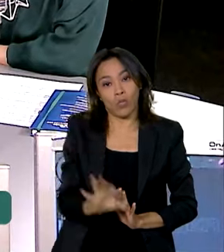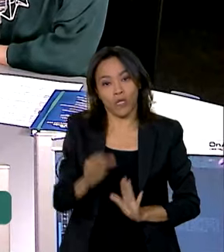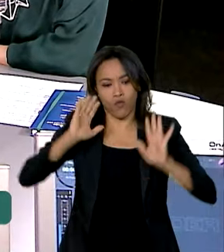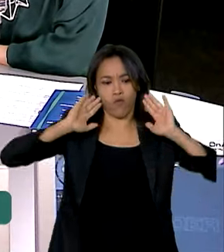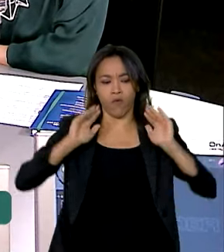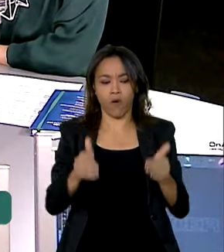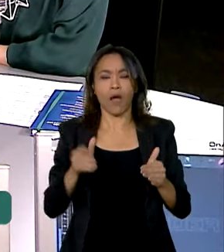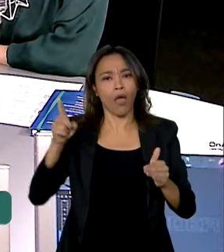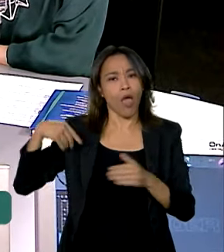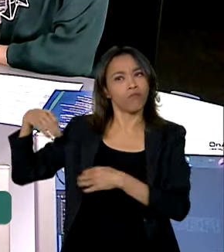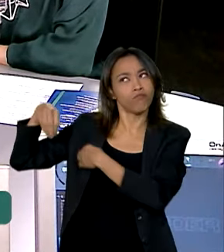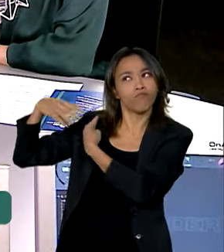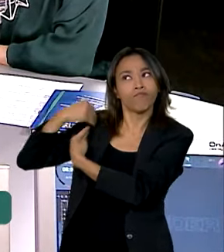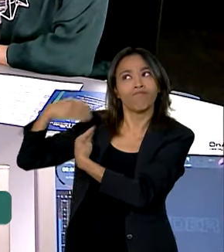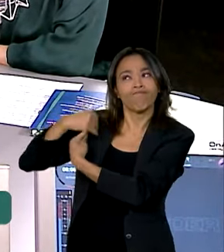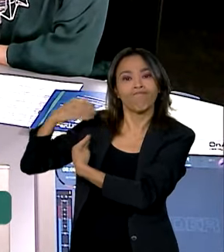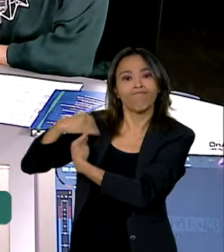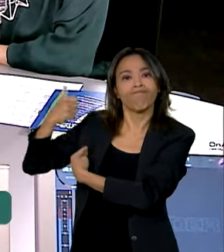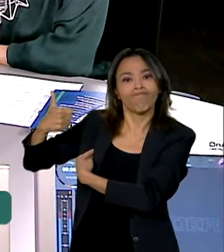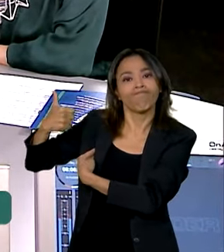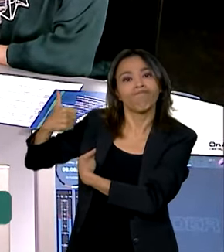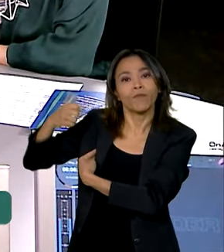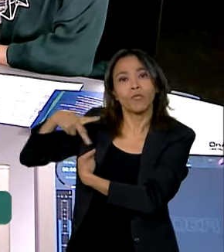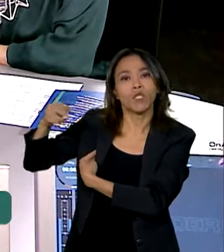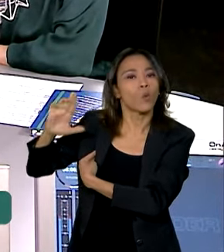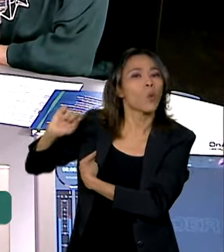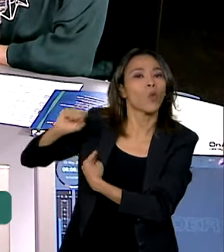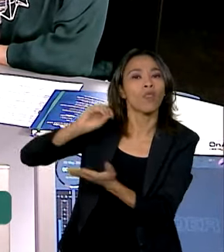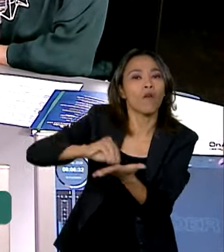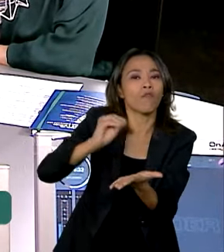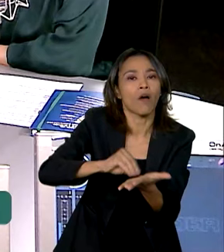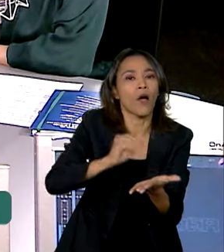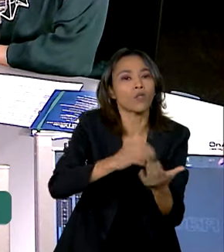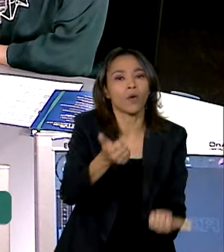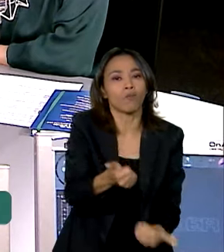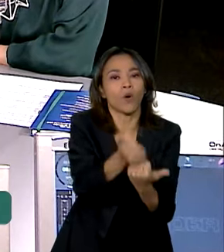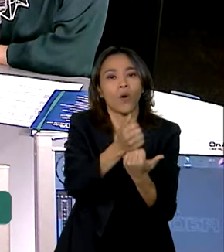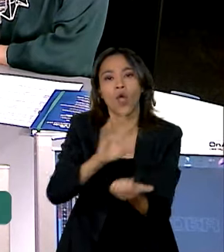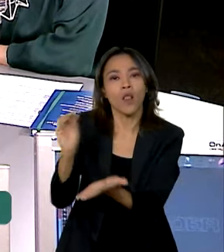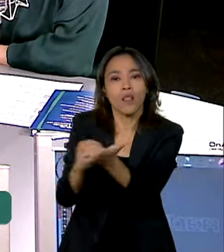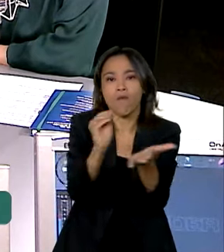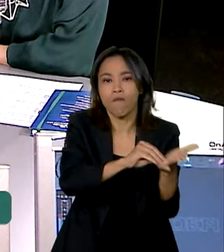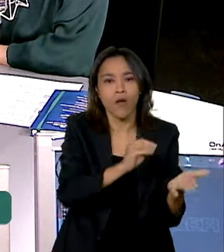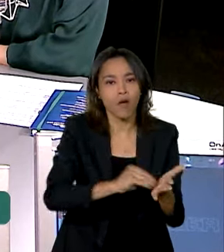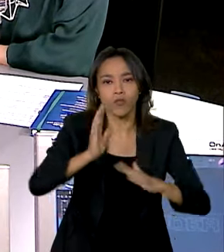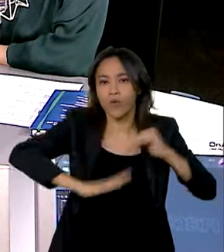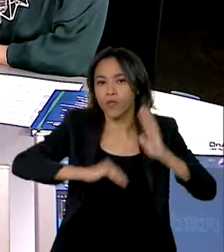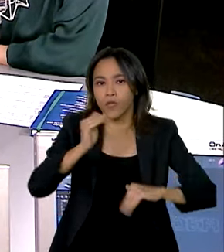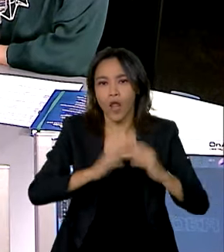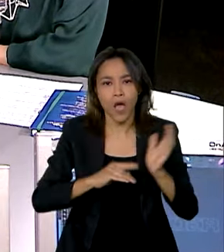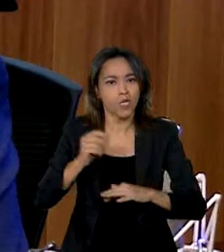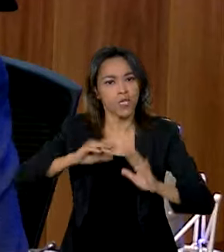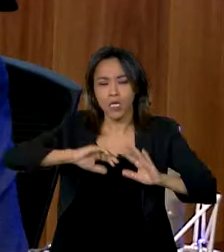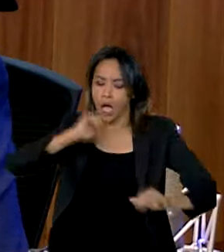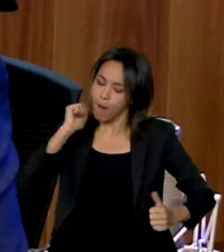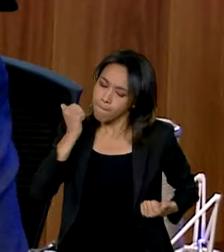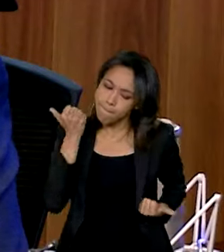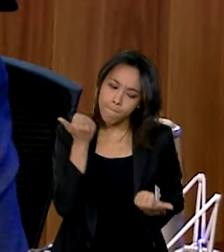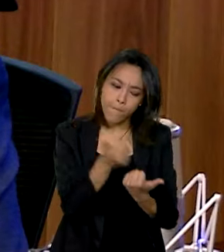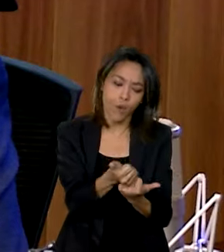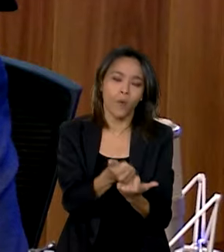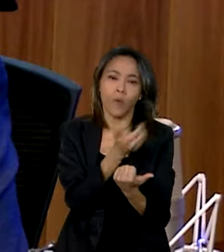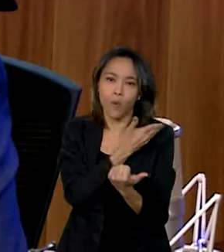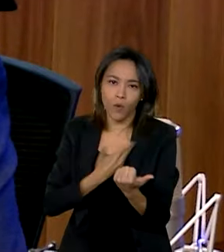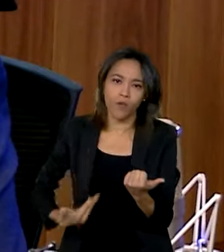orientação do presidente Lula. Que não falte recurso, que não falte efetivo. Total suporte e prioridade da ação do governo